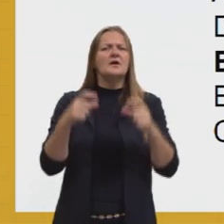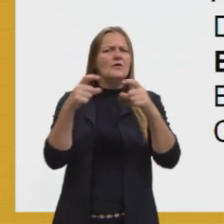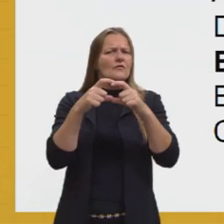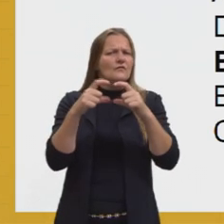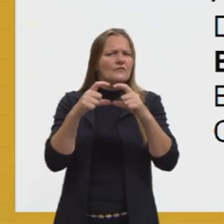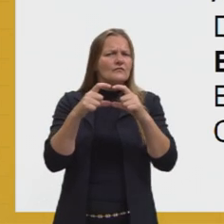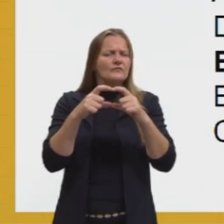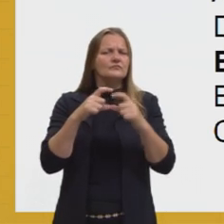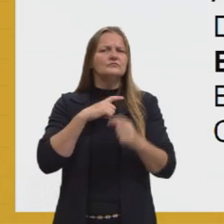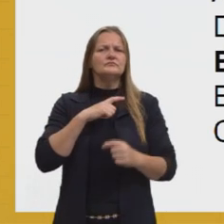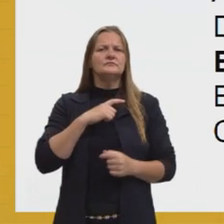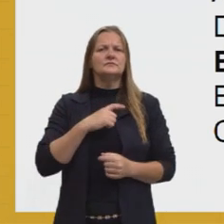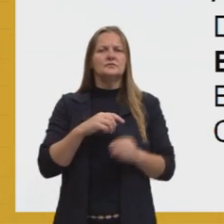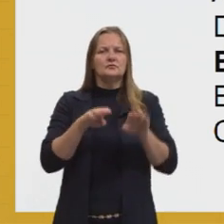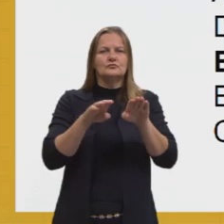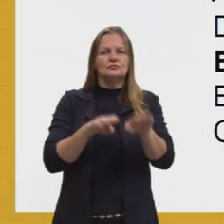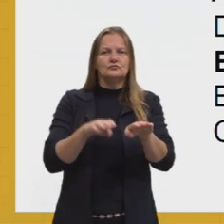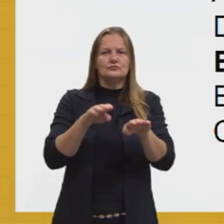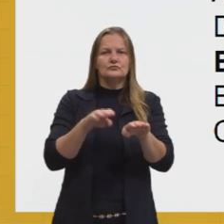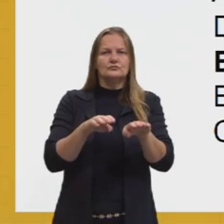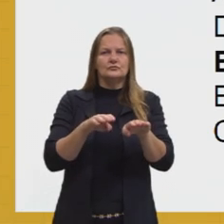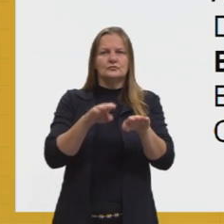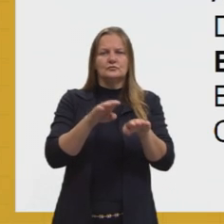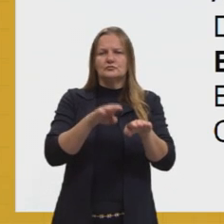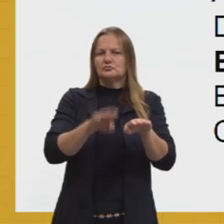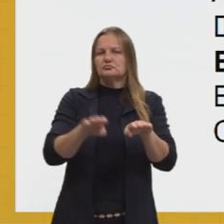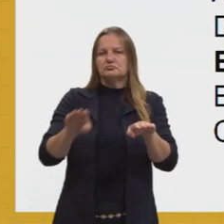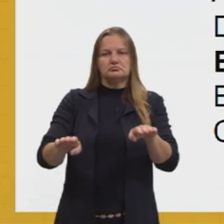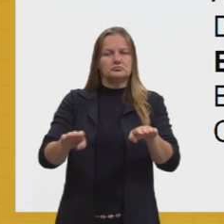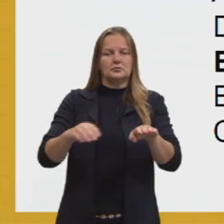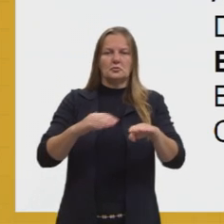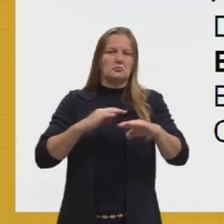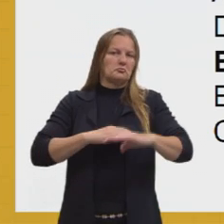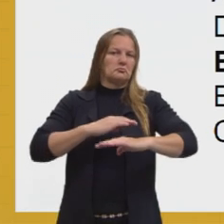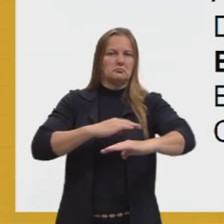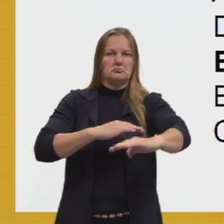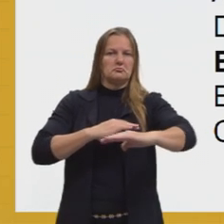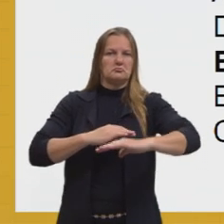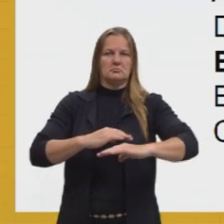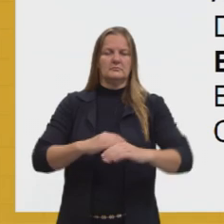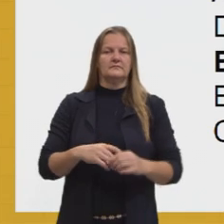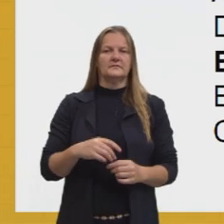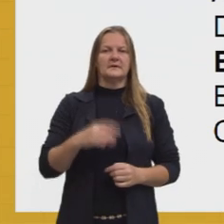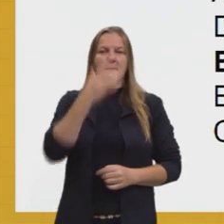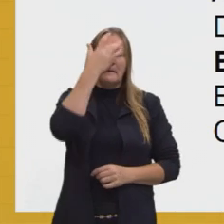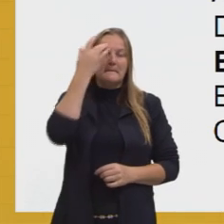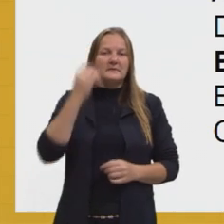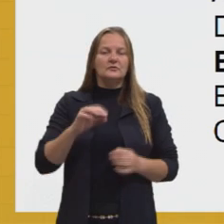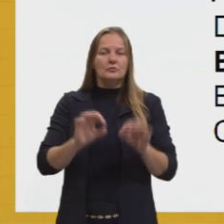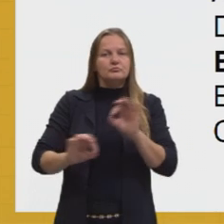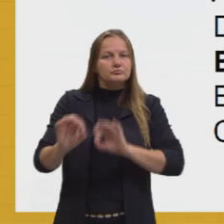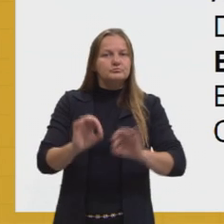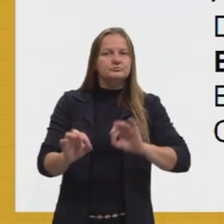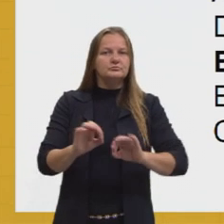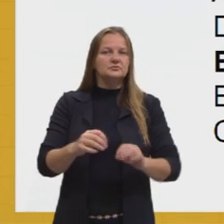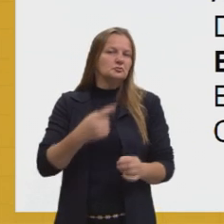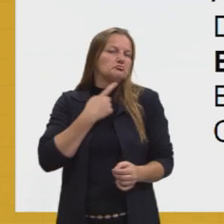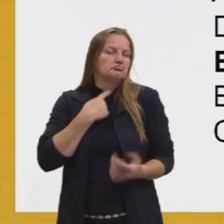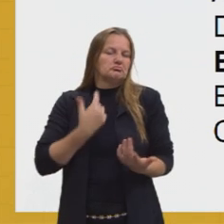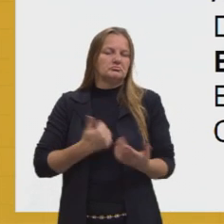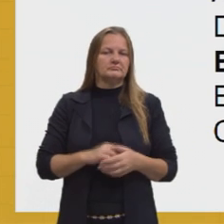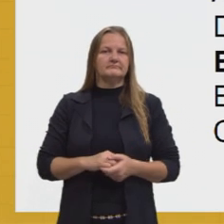encontram-se alinhadas em qualquer ordem. O participante deve ordenar as fichas a seu gosto,